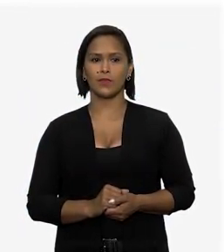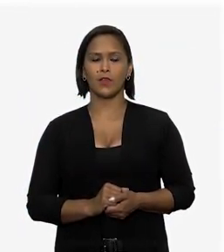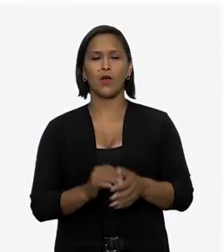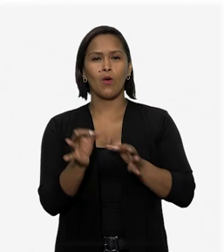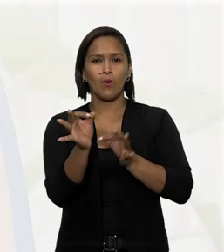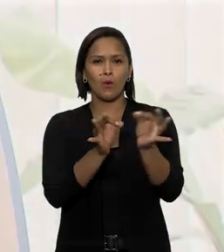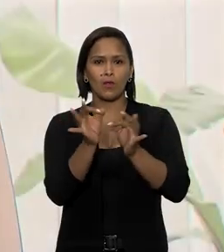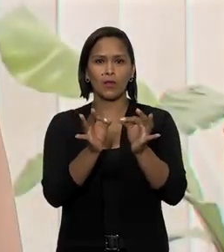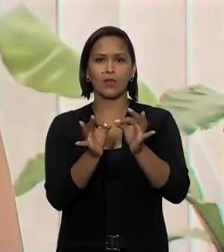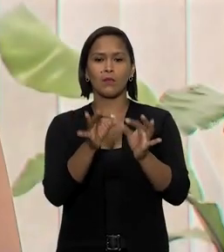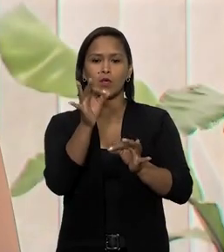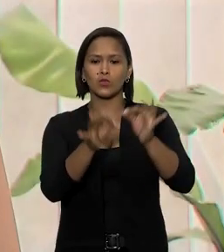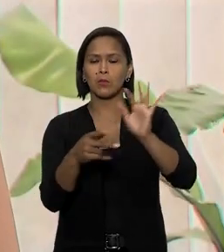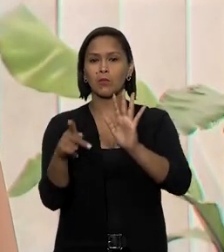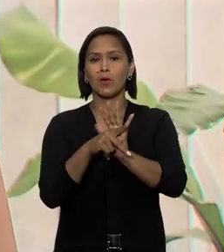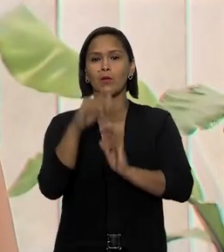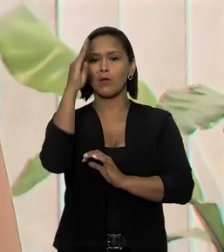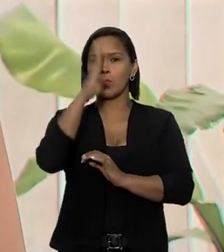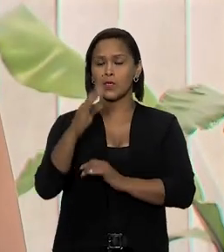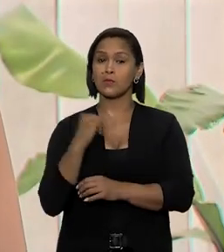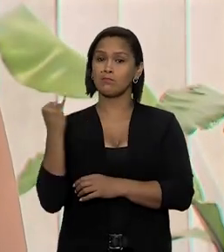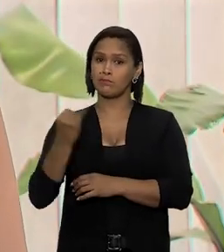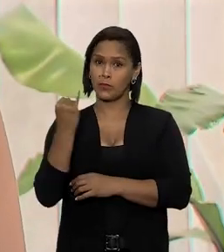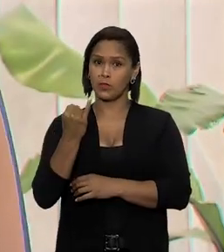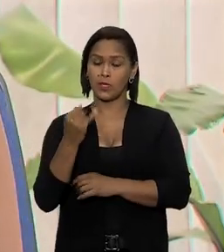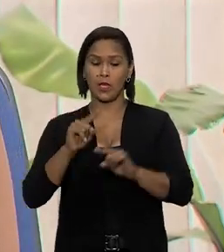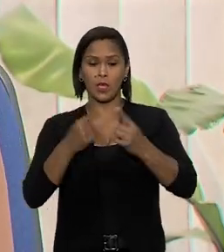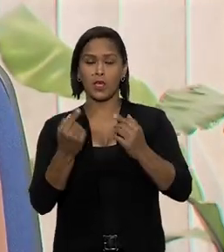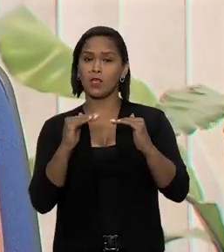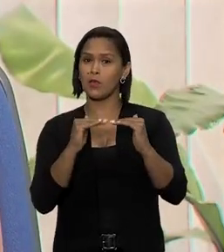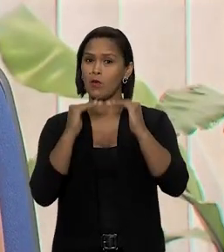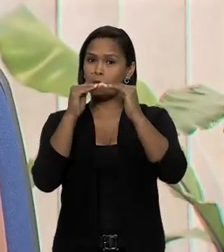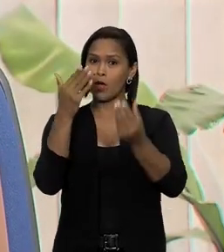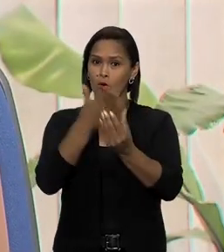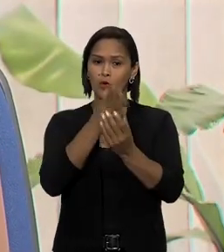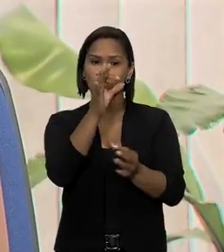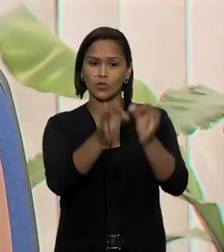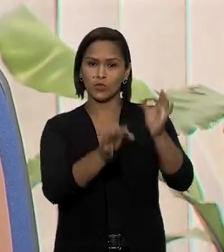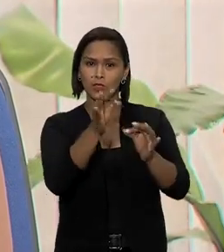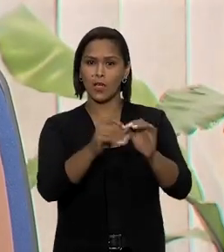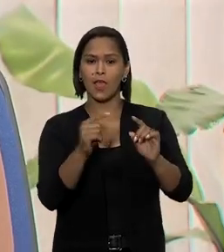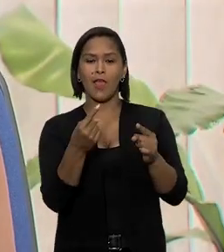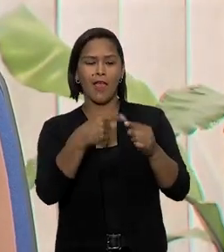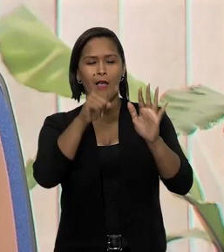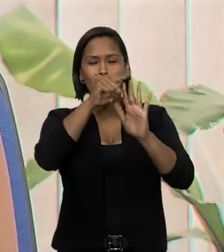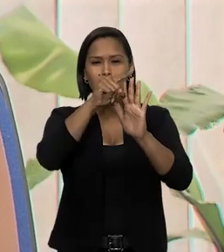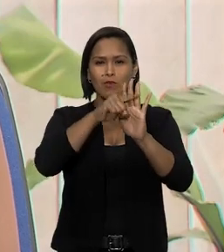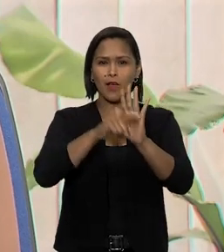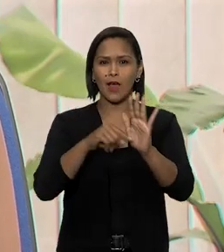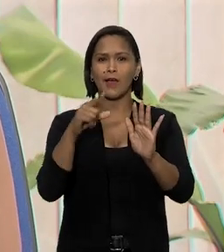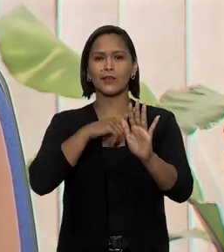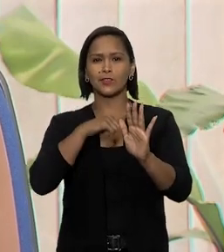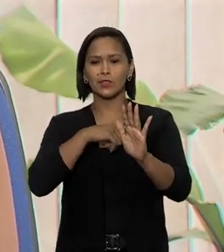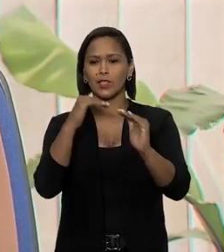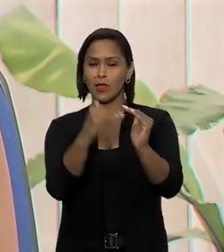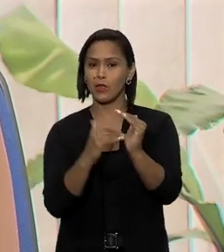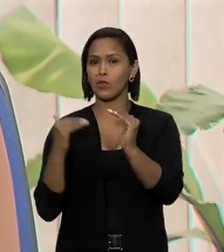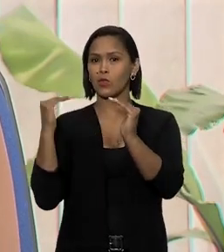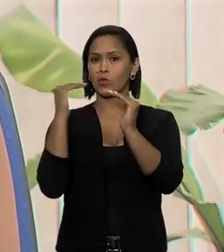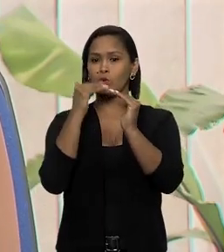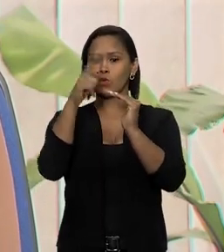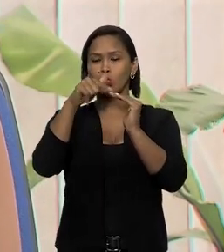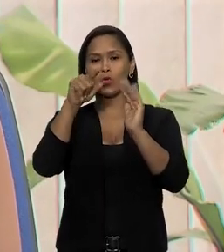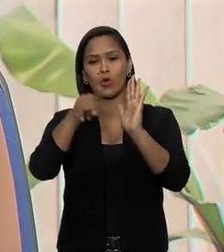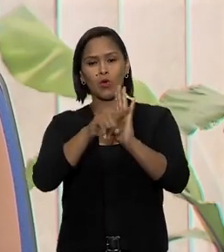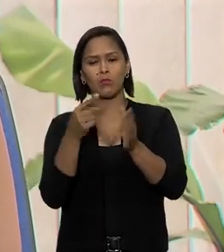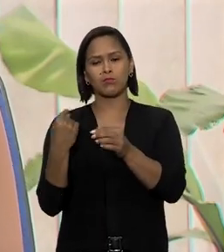O ordenamento jurídico brasileiro é piramidal, então uma corte de precedentes é justamente a corte de vértice, ou seja, aquela que está no topo